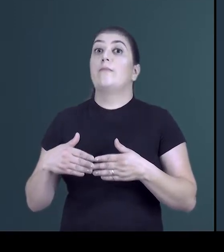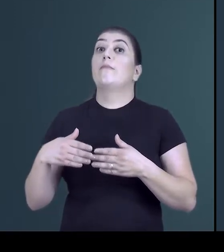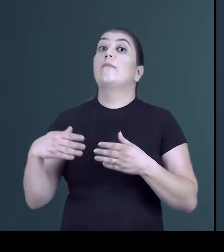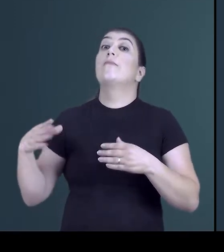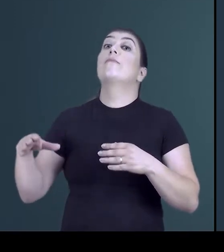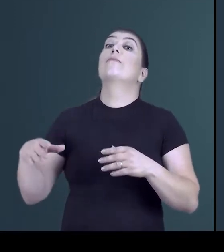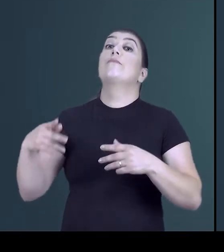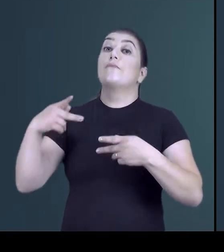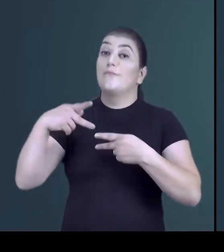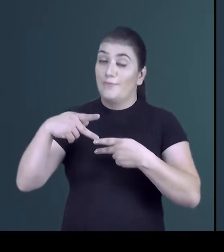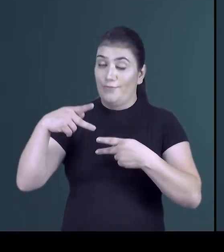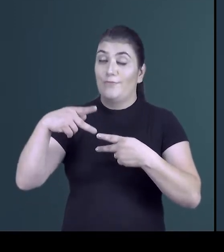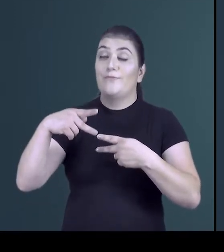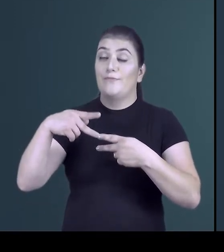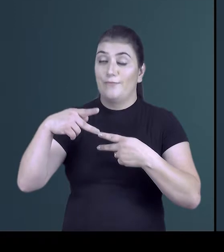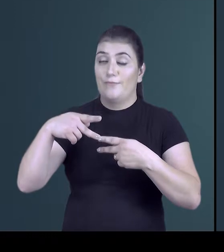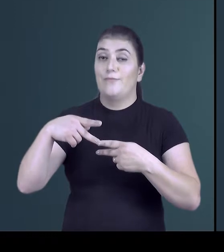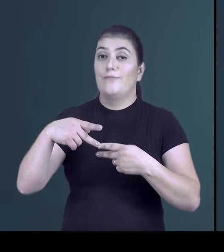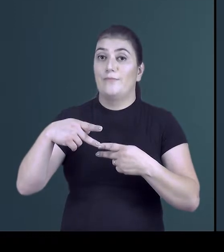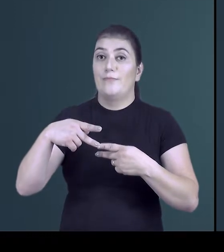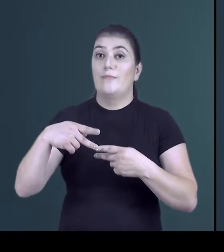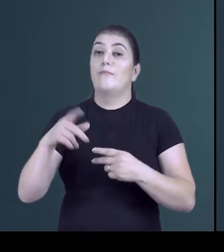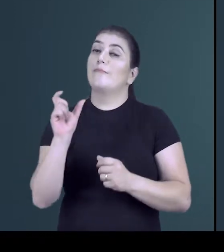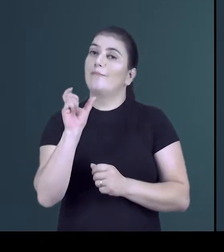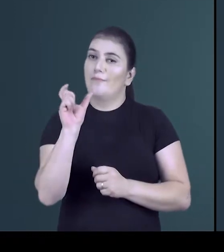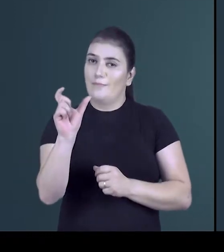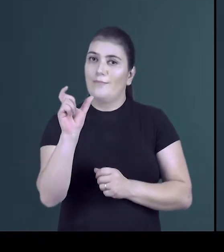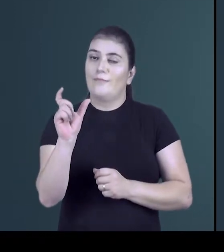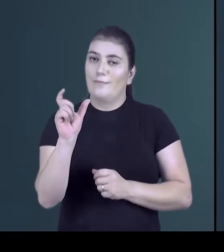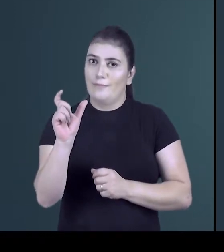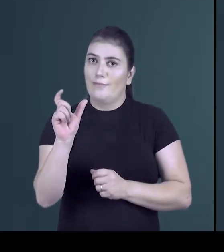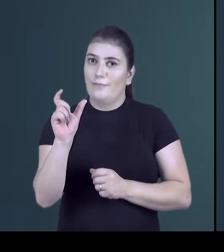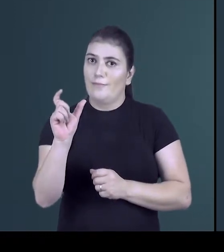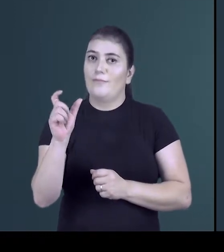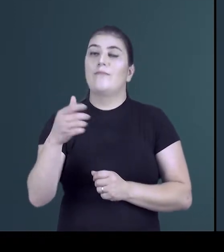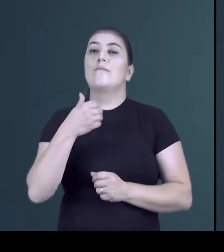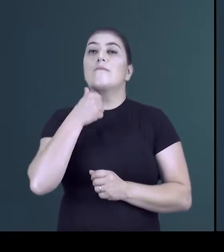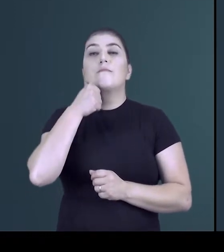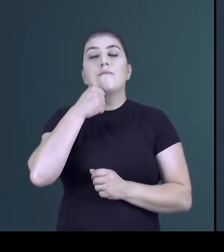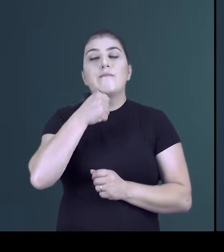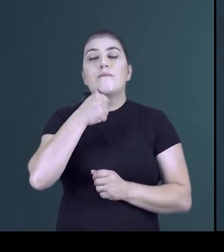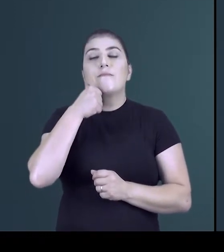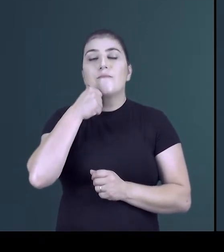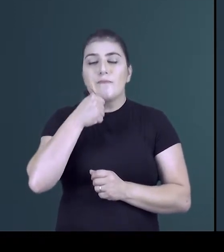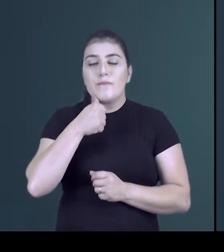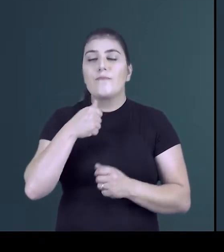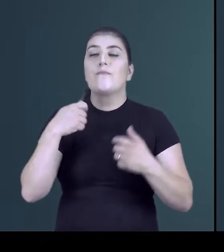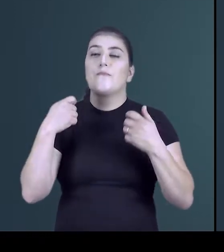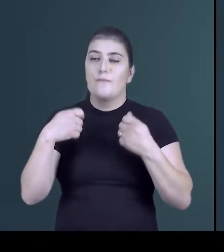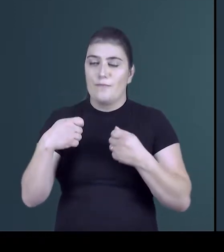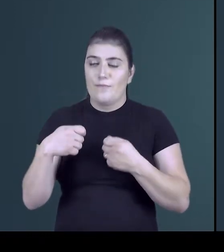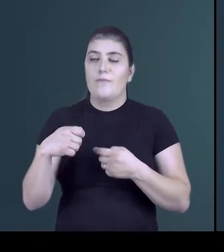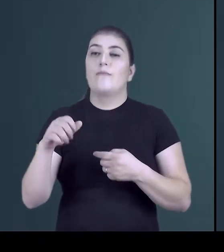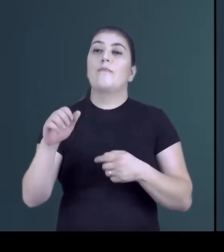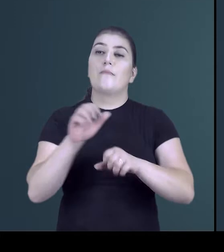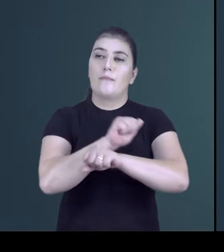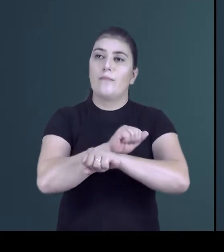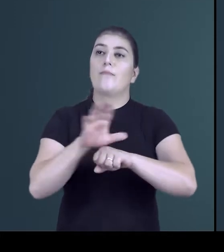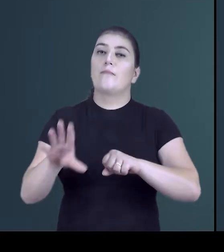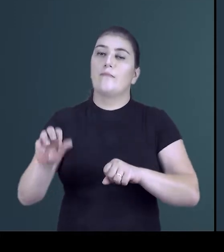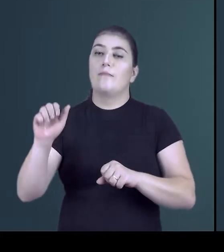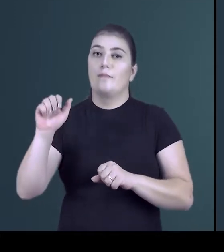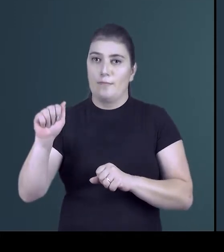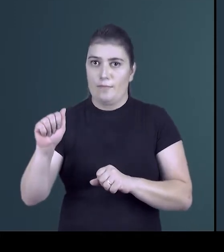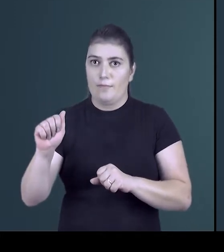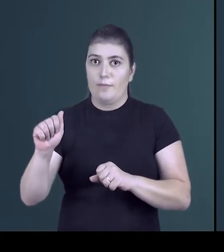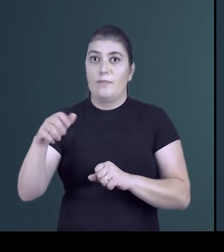uma preposição. A palavra que vem depois é uma palavra feminina, que exige o artigo A. A